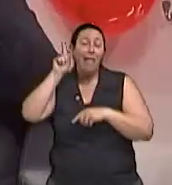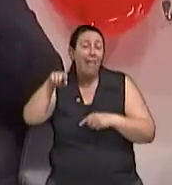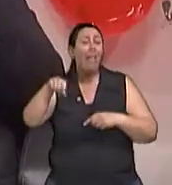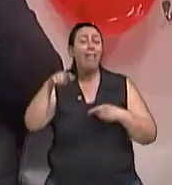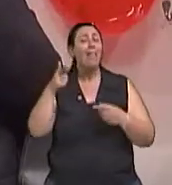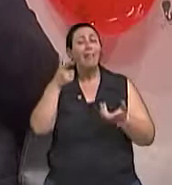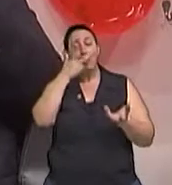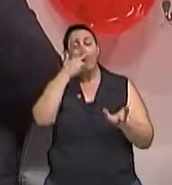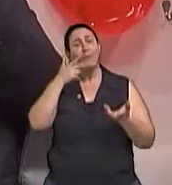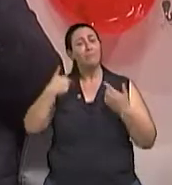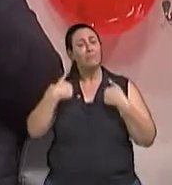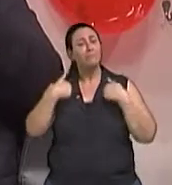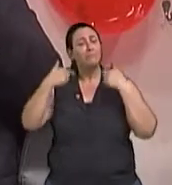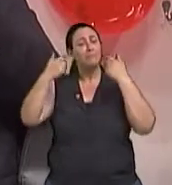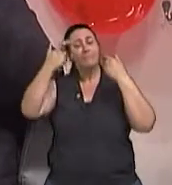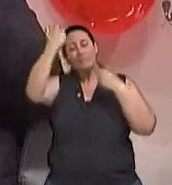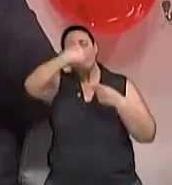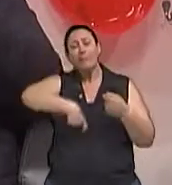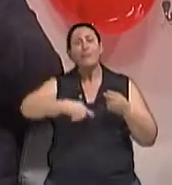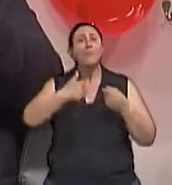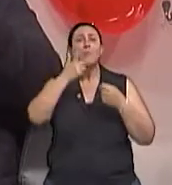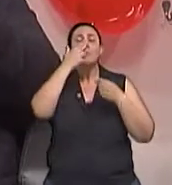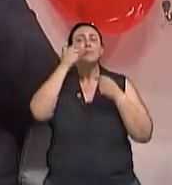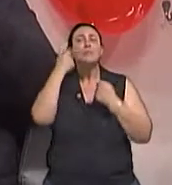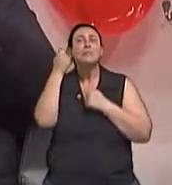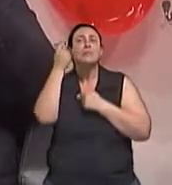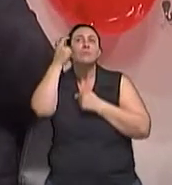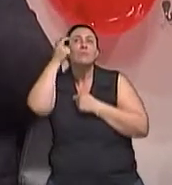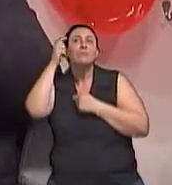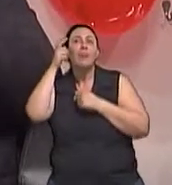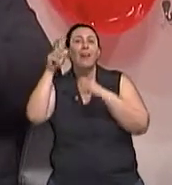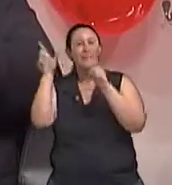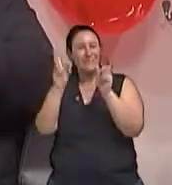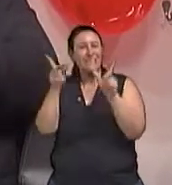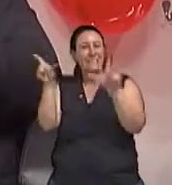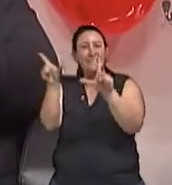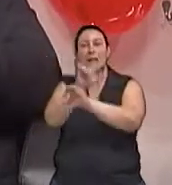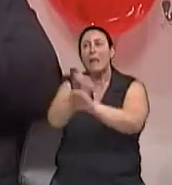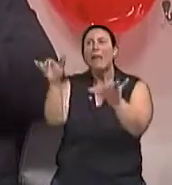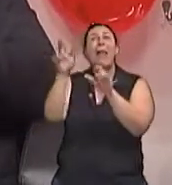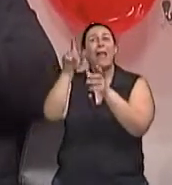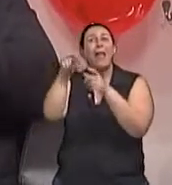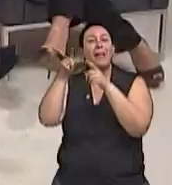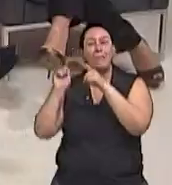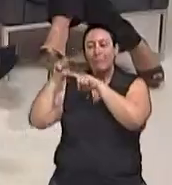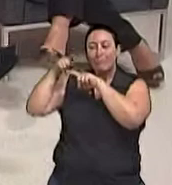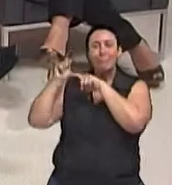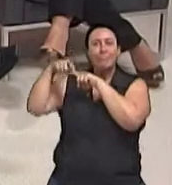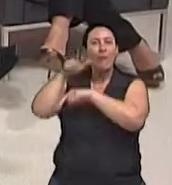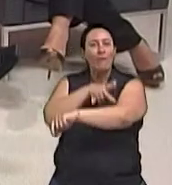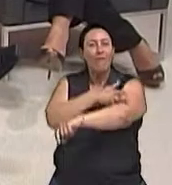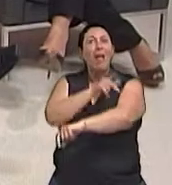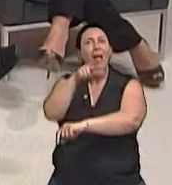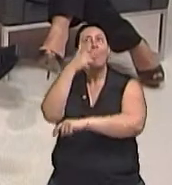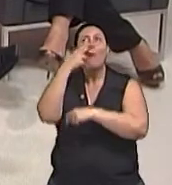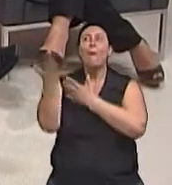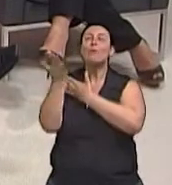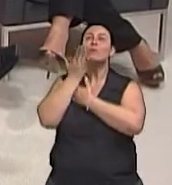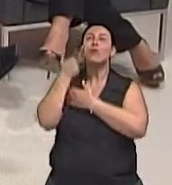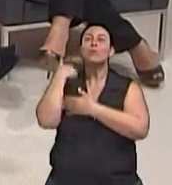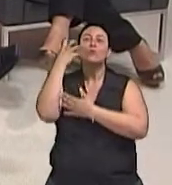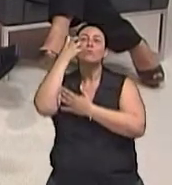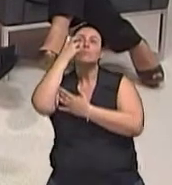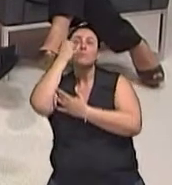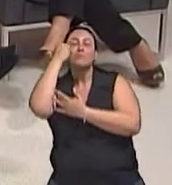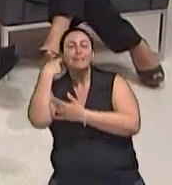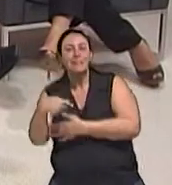isso serve para relaxar a mente, digamos assim, e facilitar a entrada no sol. Agora, o senhor falou de uma coisa que eu lembrei dos